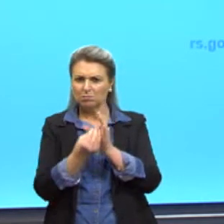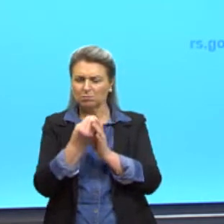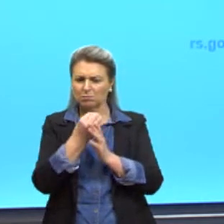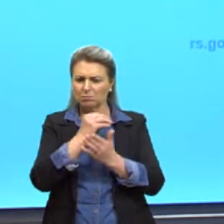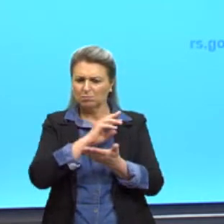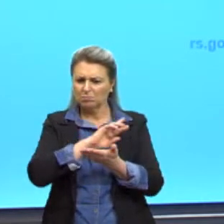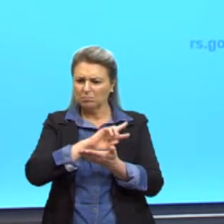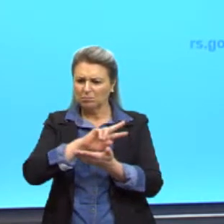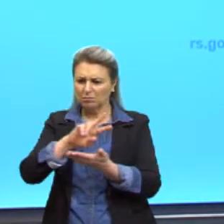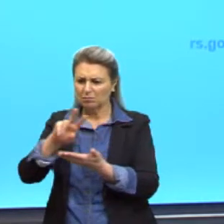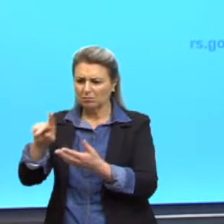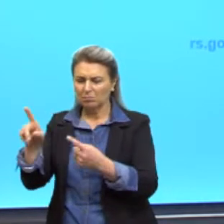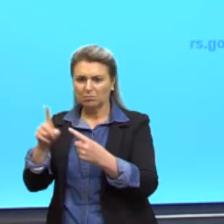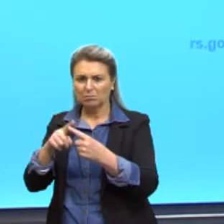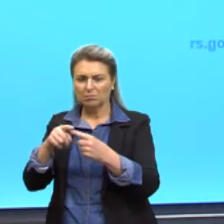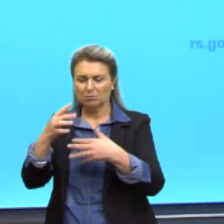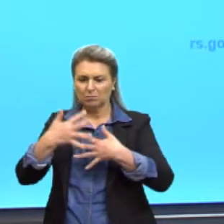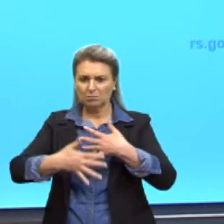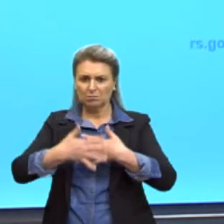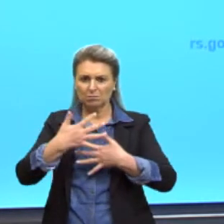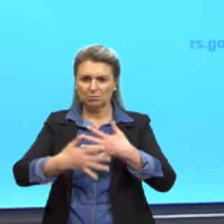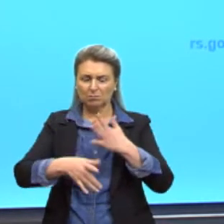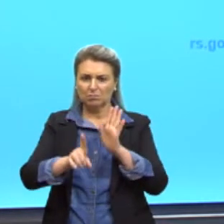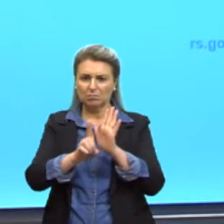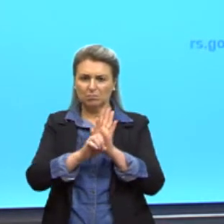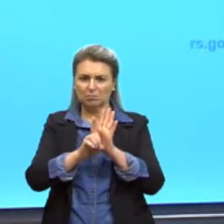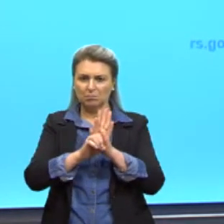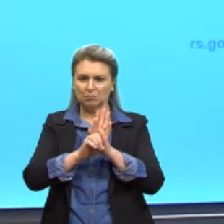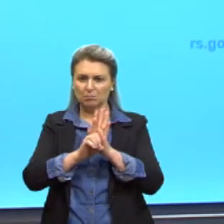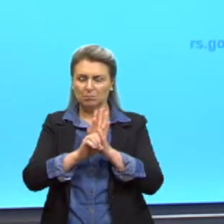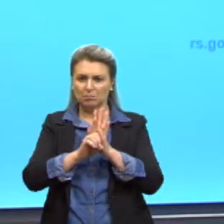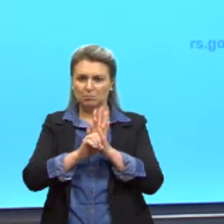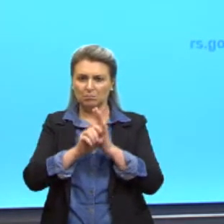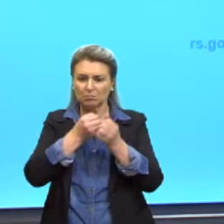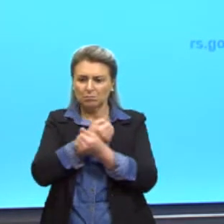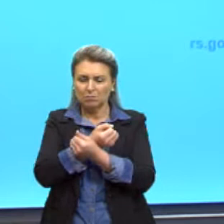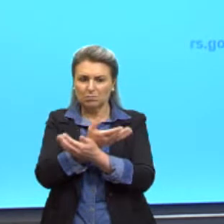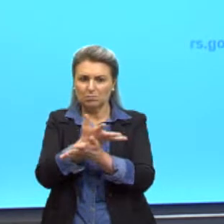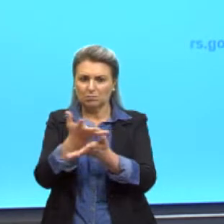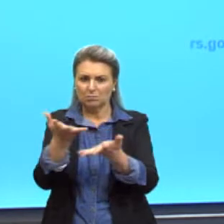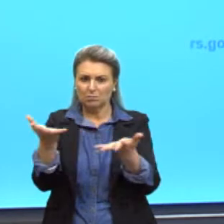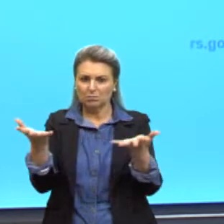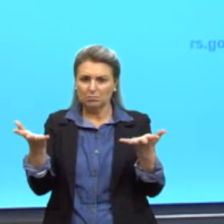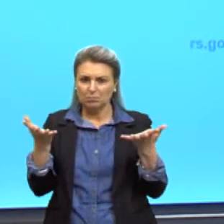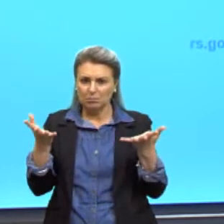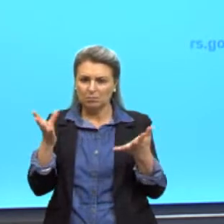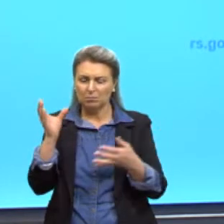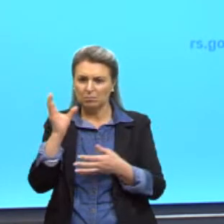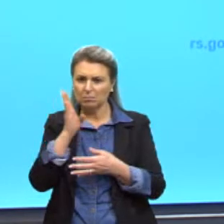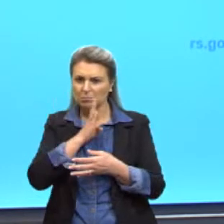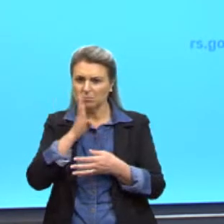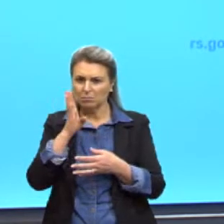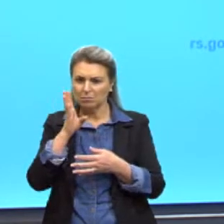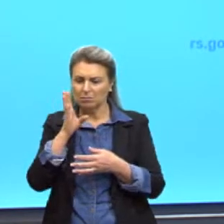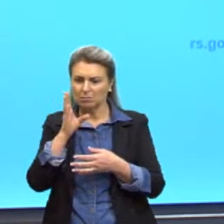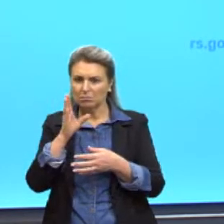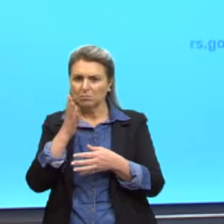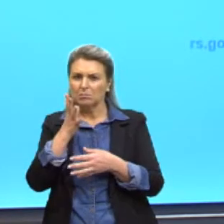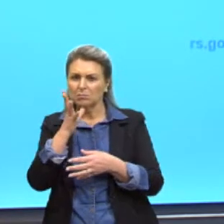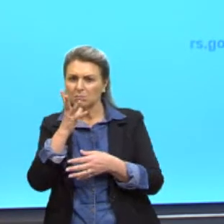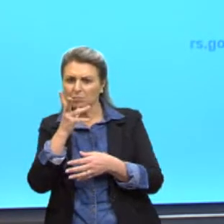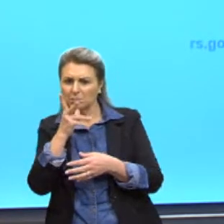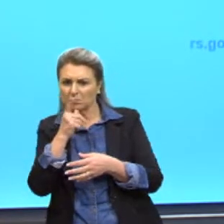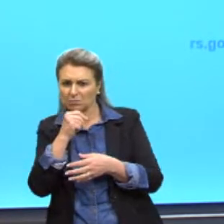tecido. Letra D, proliferação lenta, o que está relacionado à longevidade da